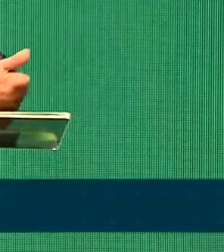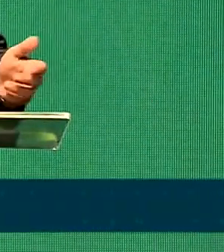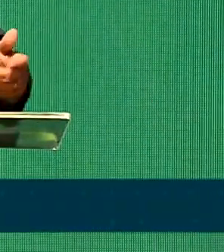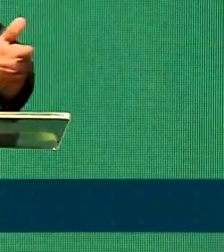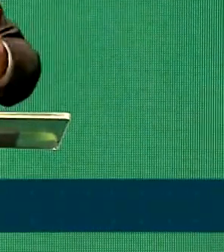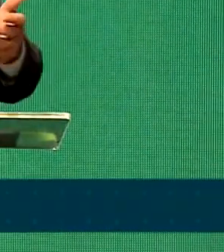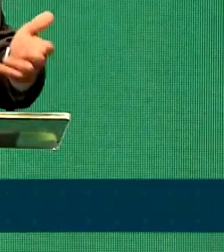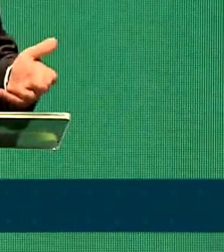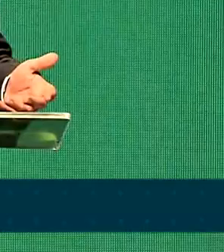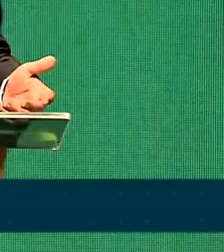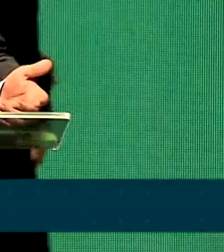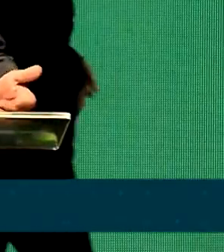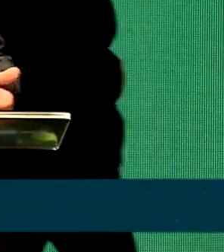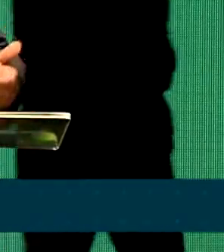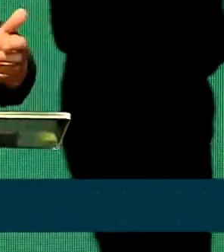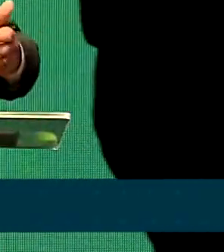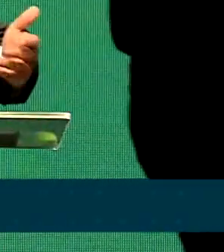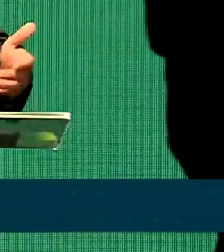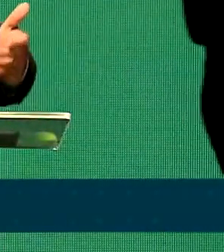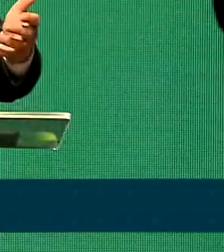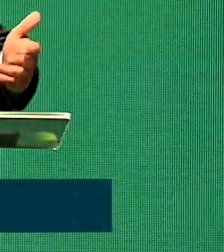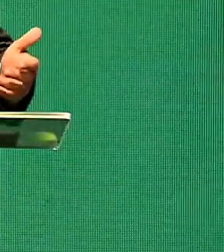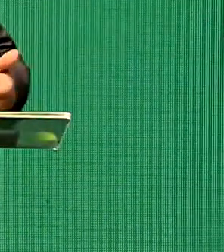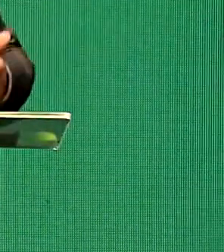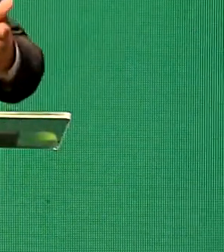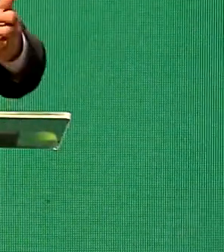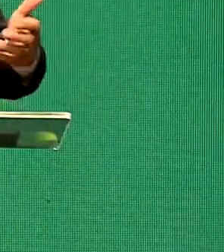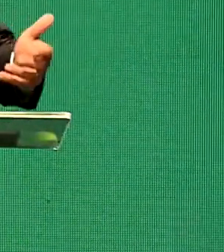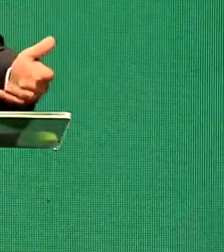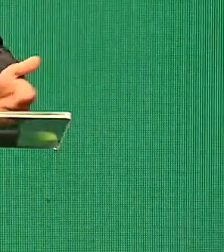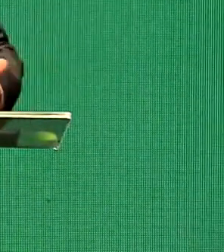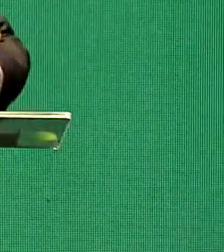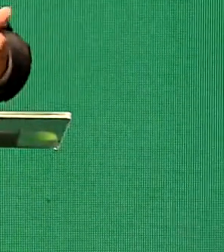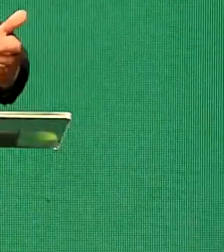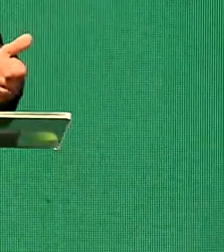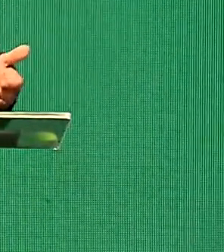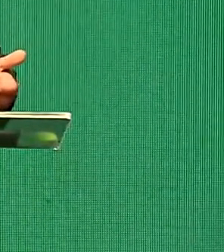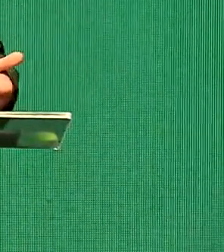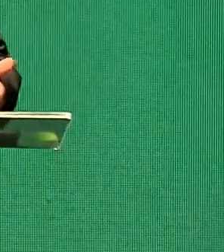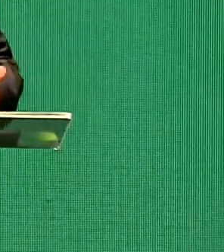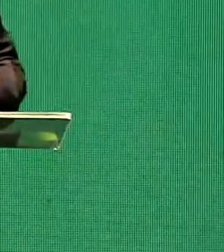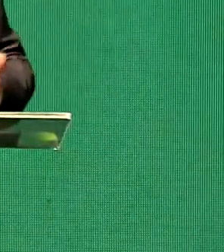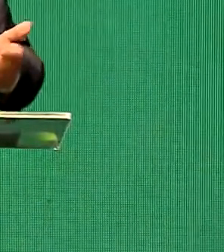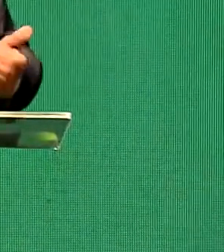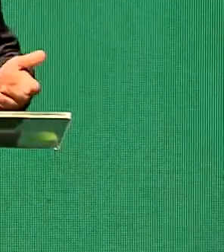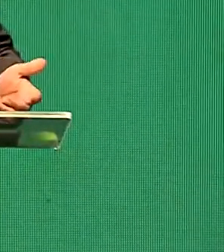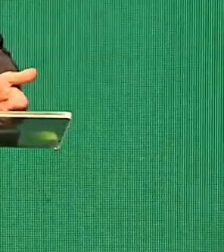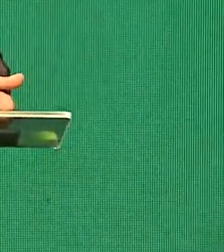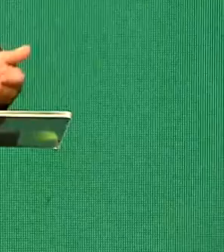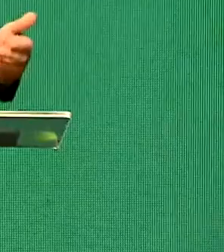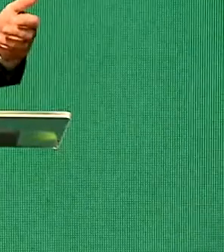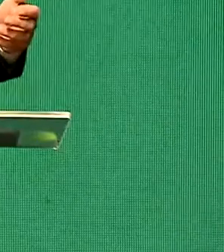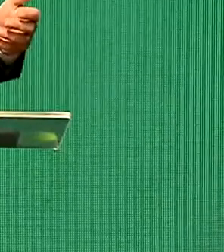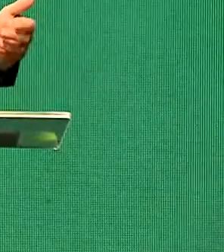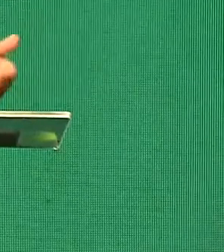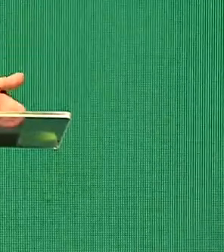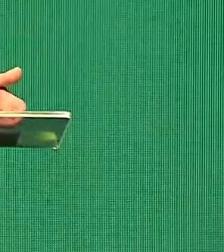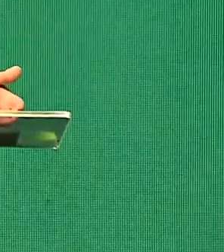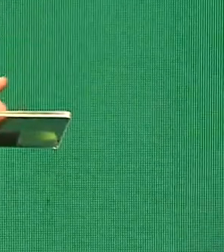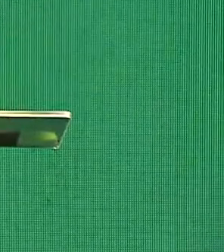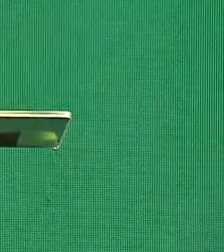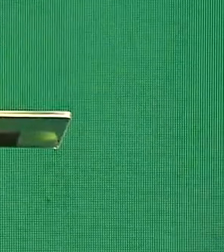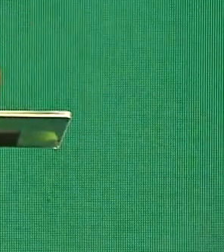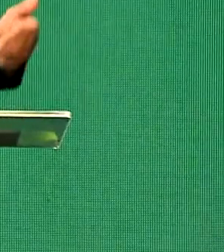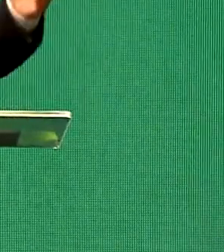organizado, nós podemos ter o exemplo de que é possível conciliar a autonomia do médico com a recuperação dos